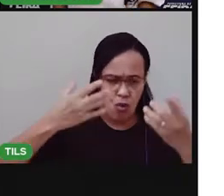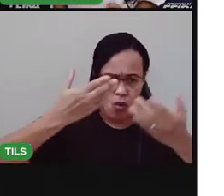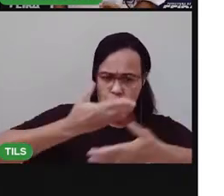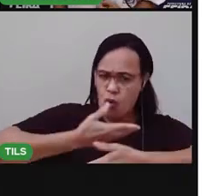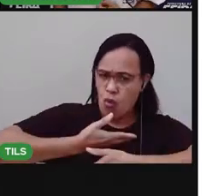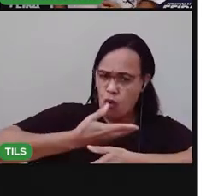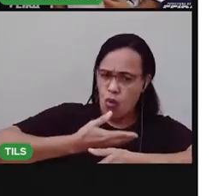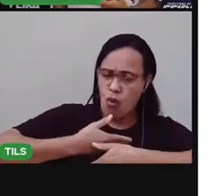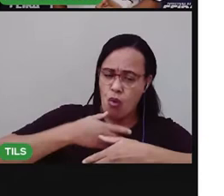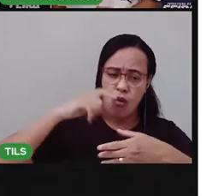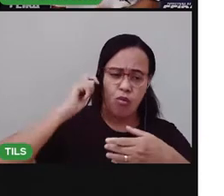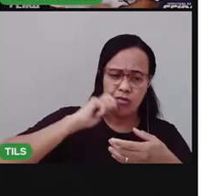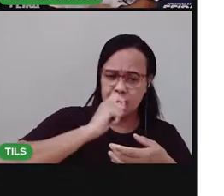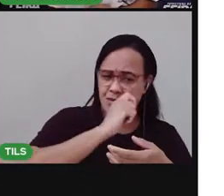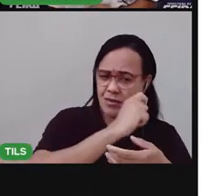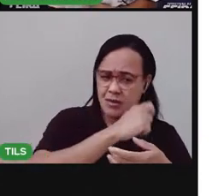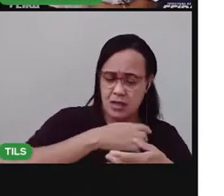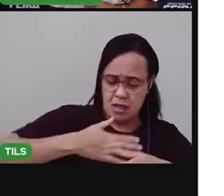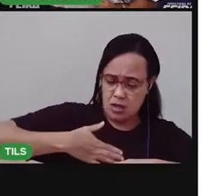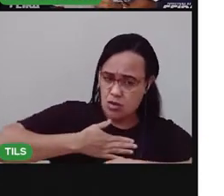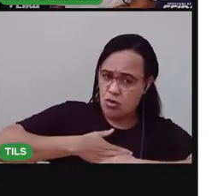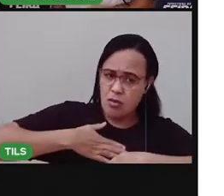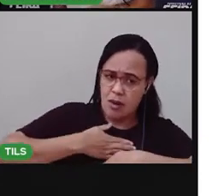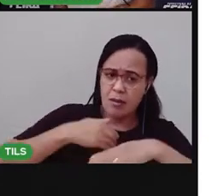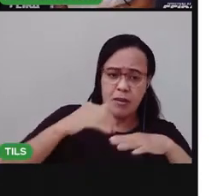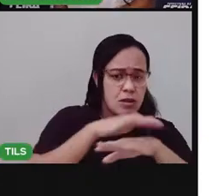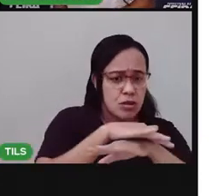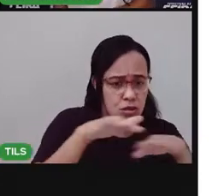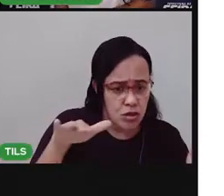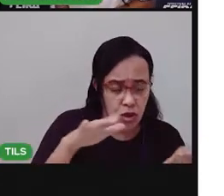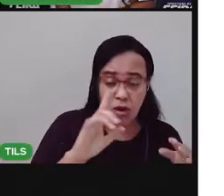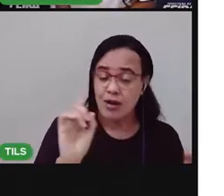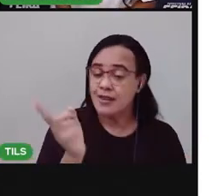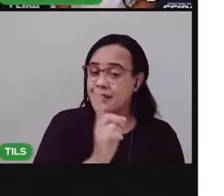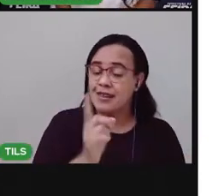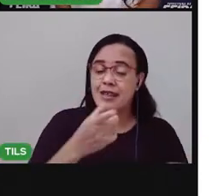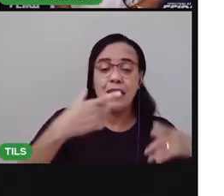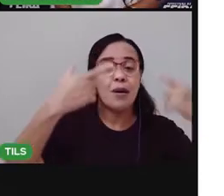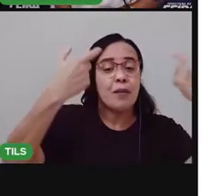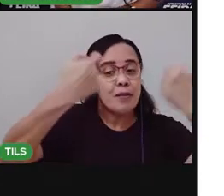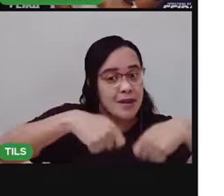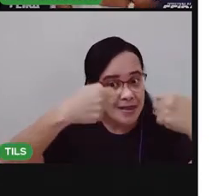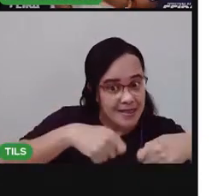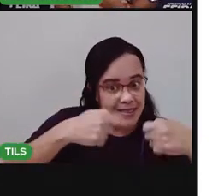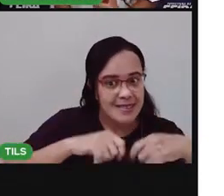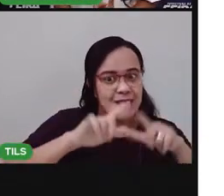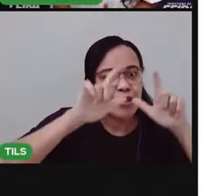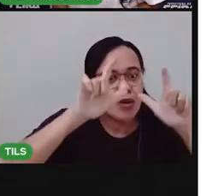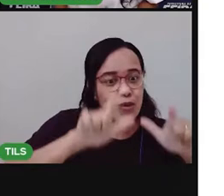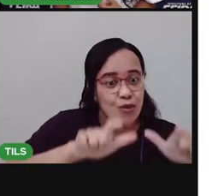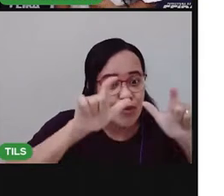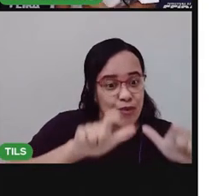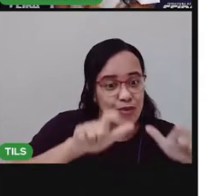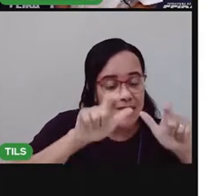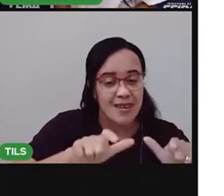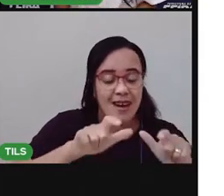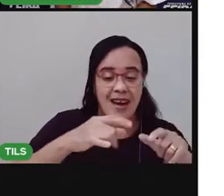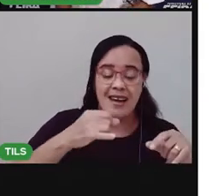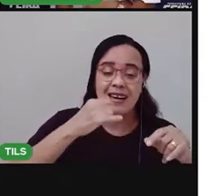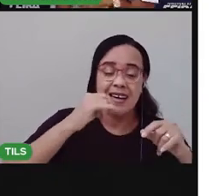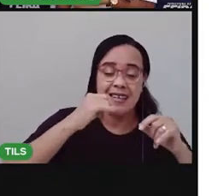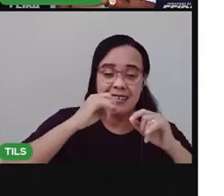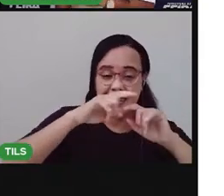escovar os dentes tomar banho também é necessário manter o nosso ambiente a nossa cama o nosso